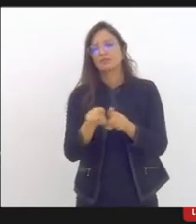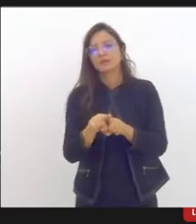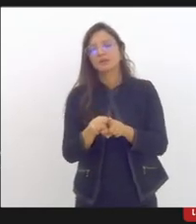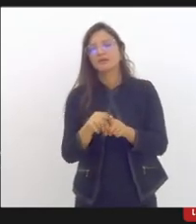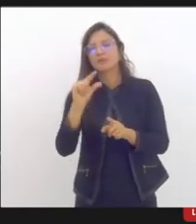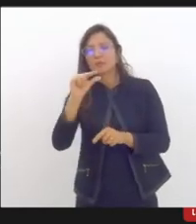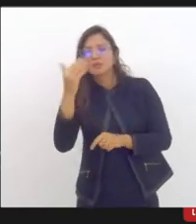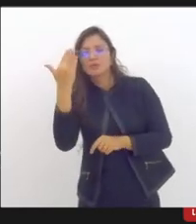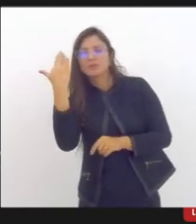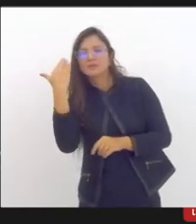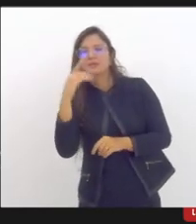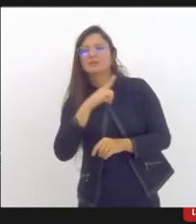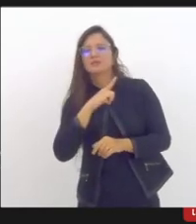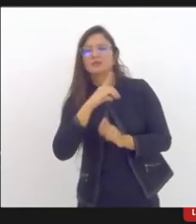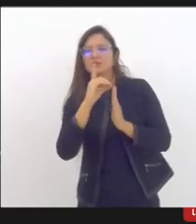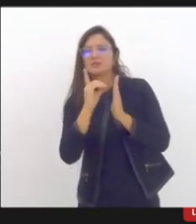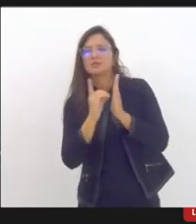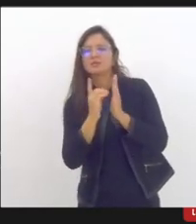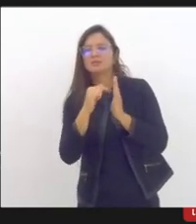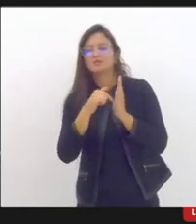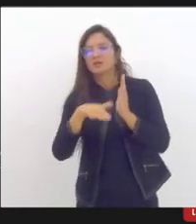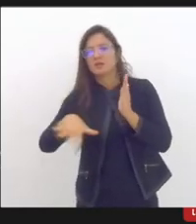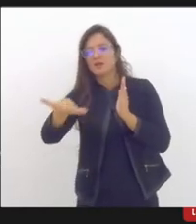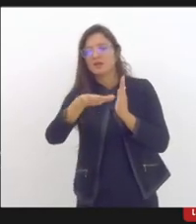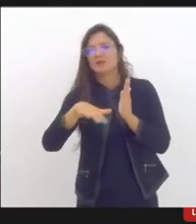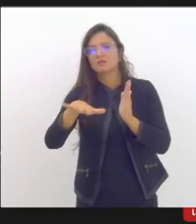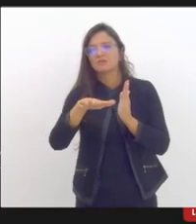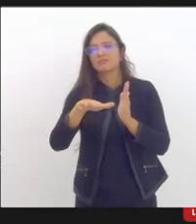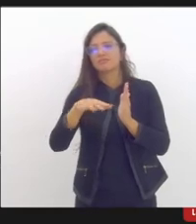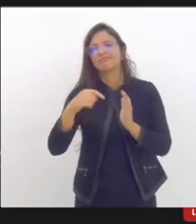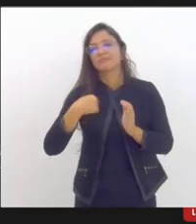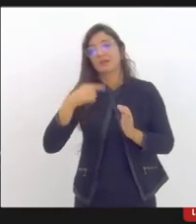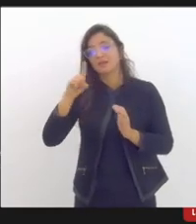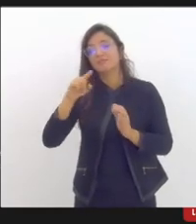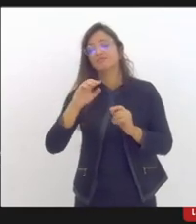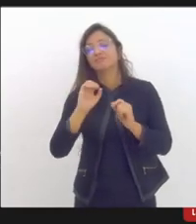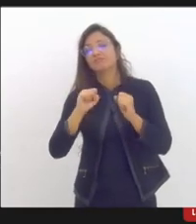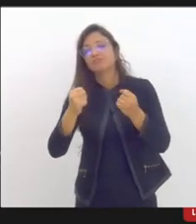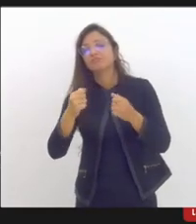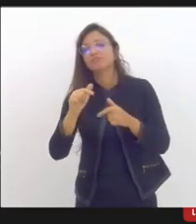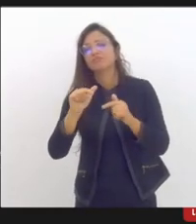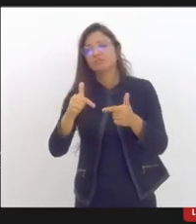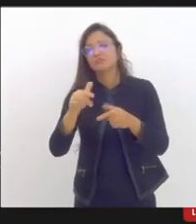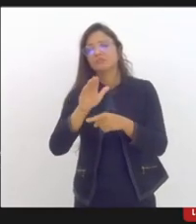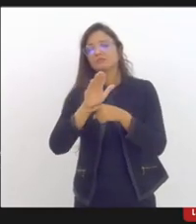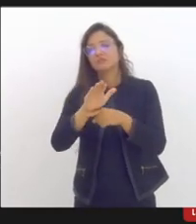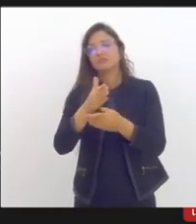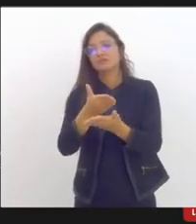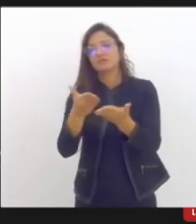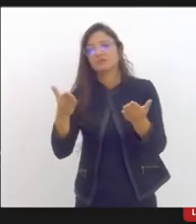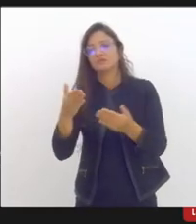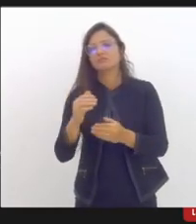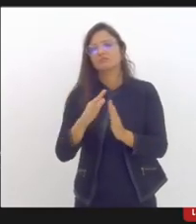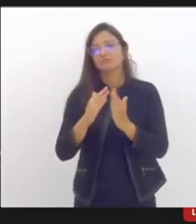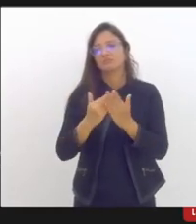referentes ao bullying e ao cyberbullying, né? Então, a enfrentamento escolar, né? Da intimidação